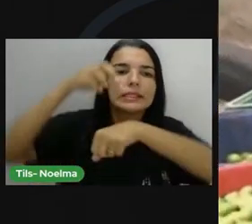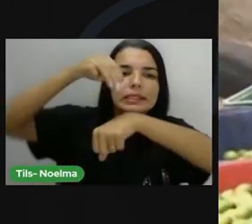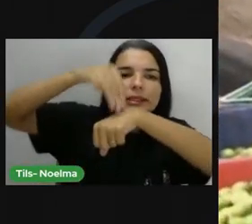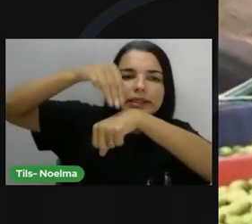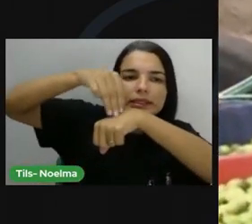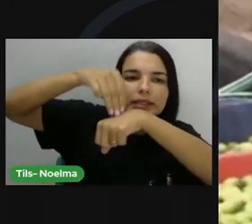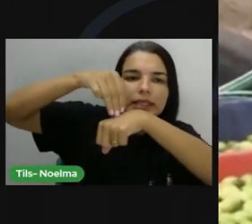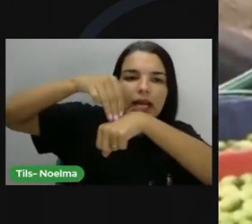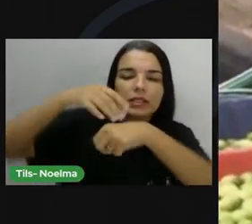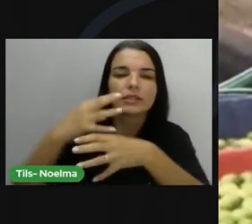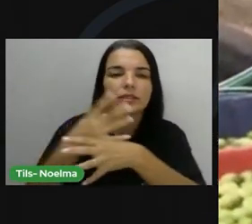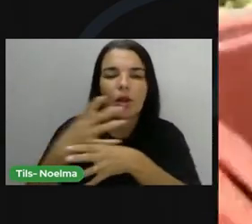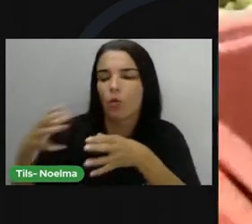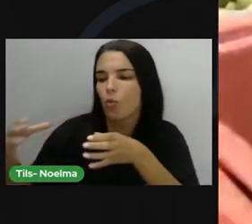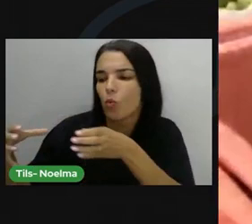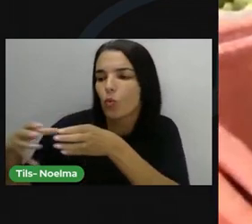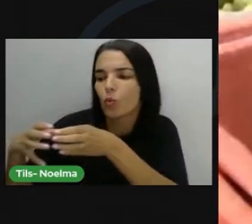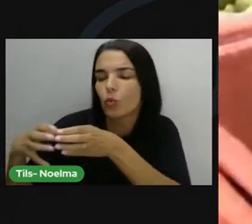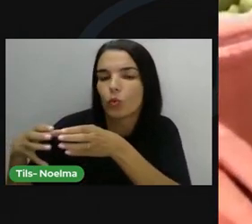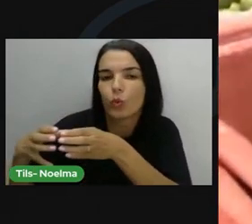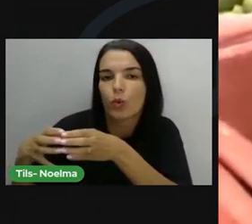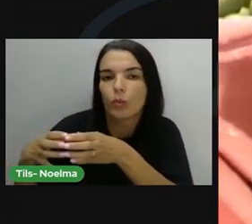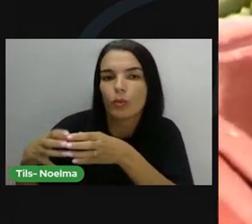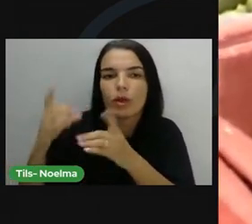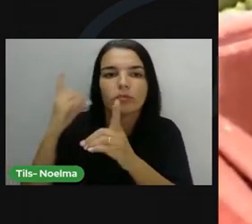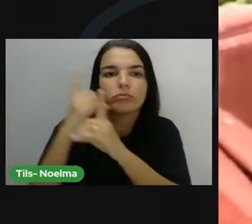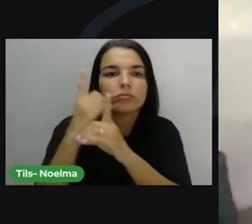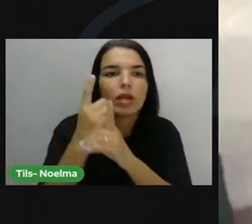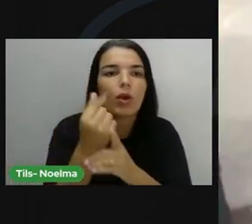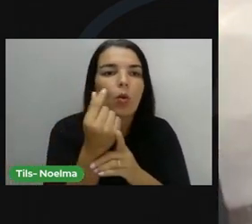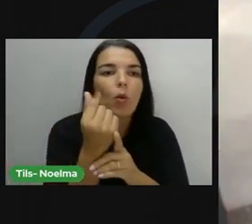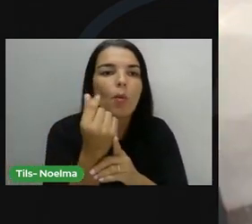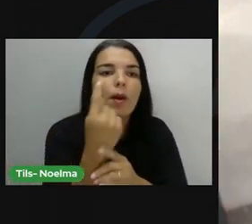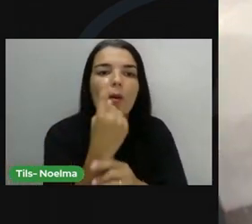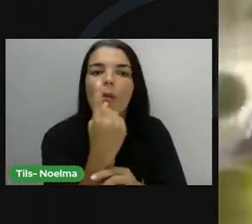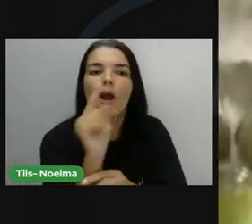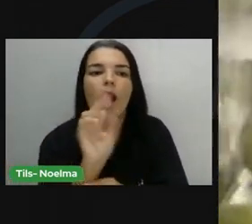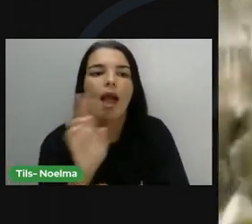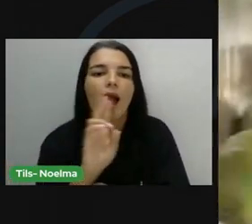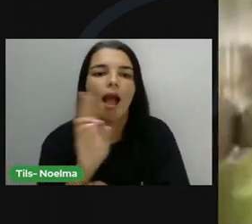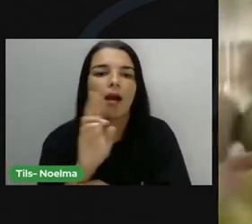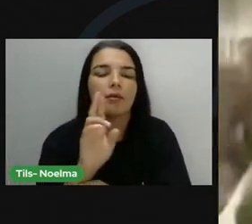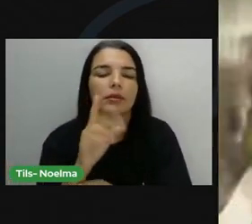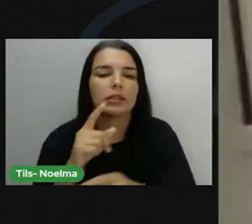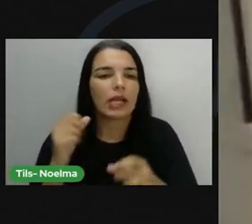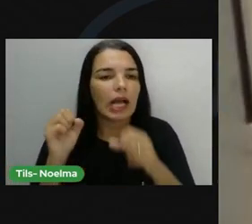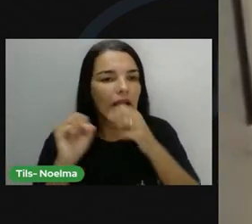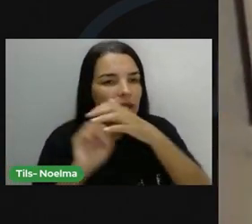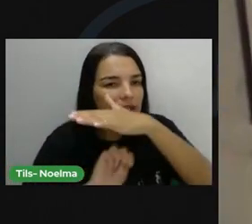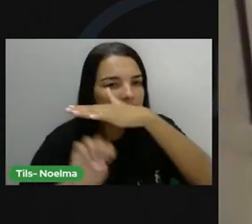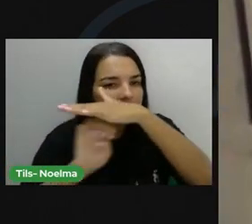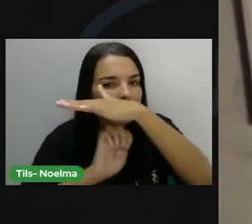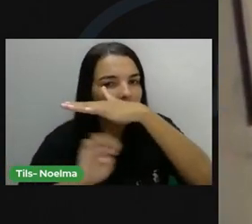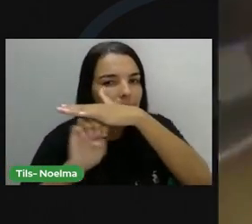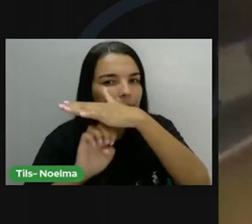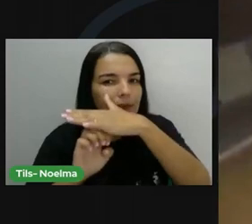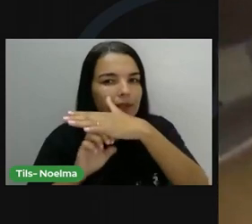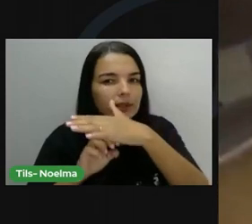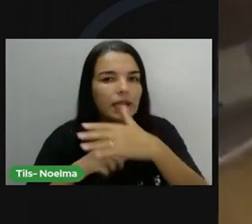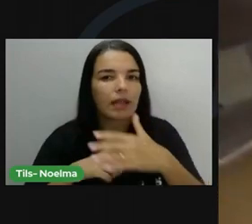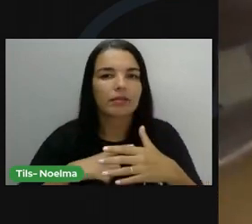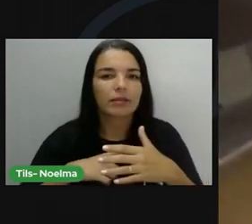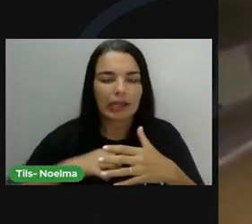uma cooperativa criada por eles compra por R$ o quilo. Este ano, a indústria da cooperativa vai esmagar 300